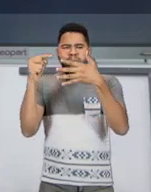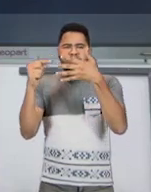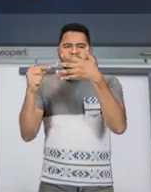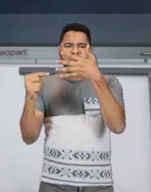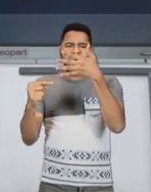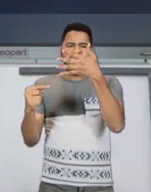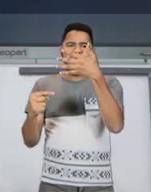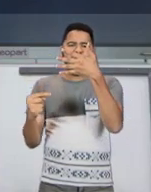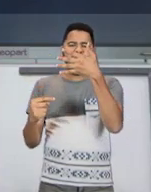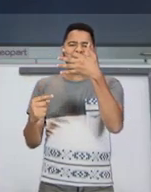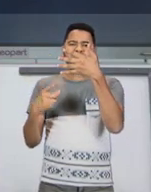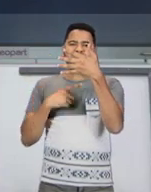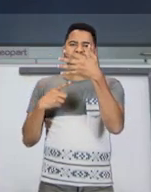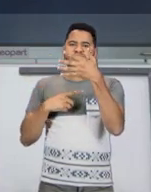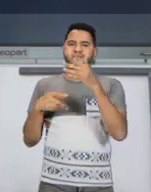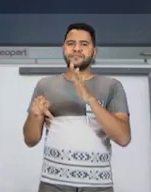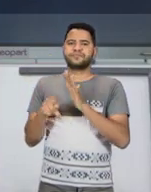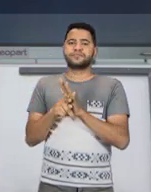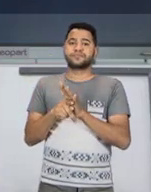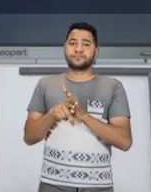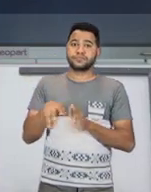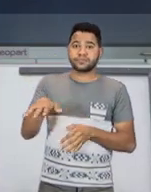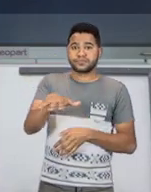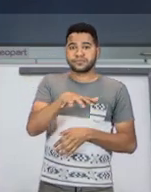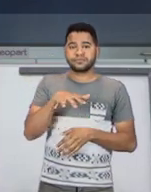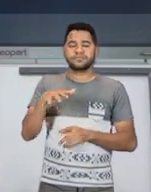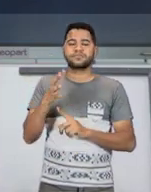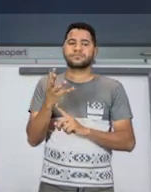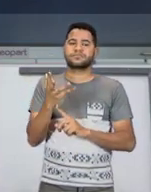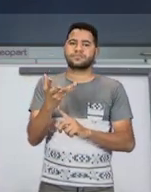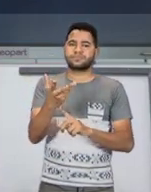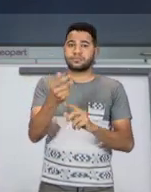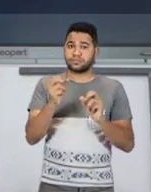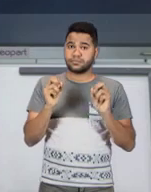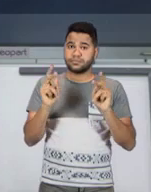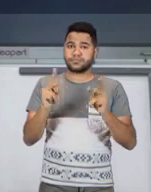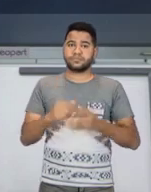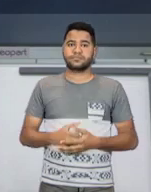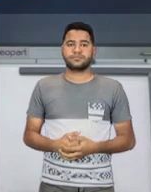tem que entrar nesse mundo da arte, ok?